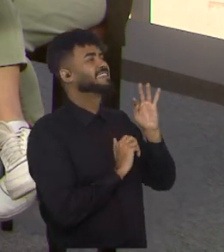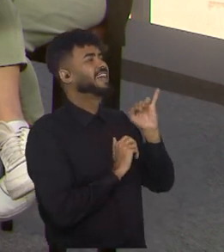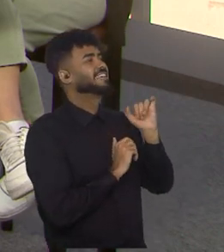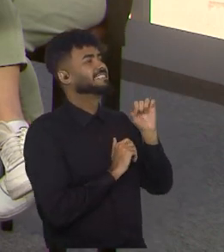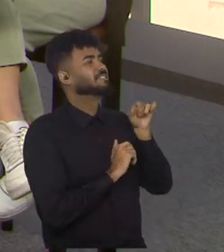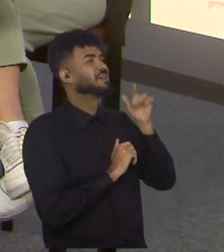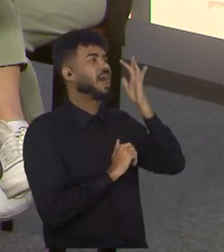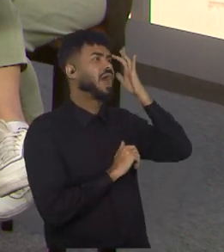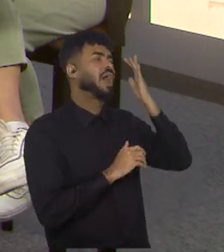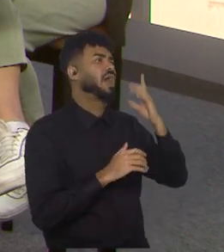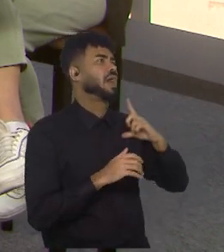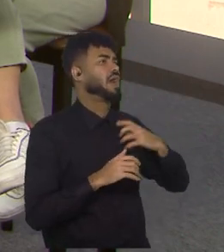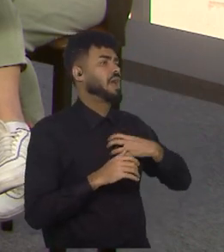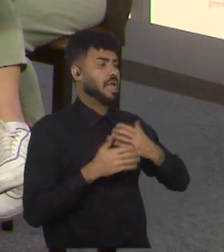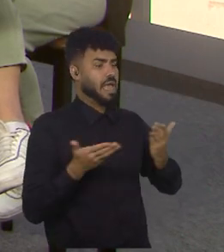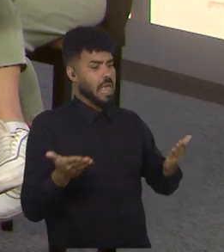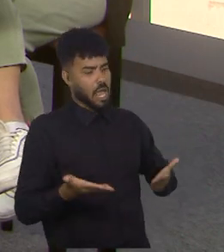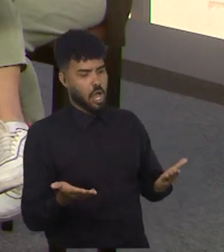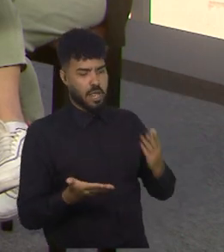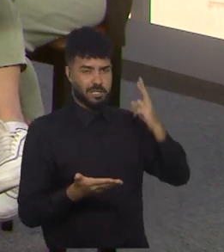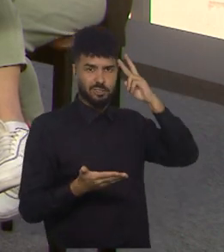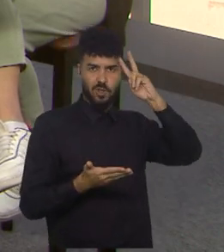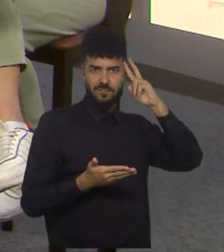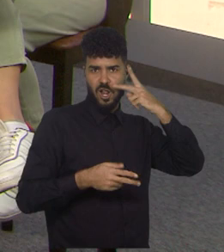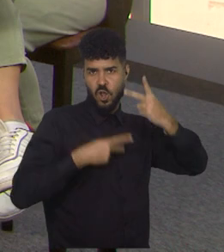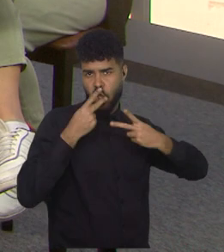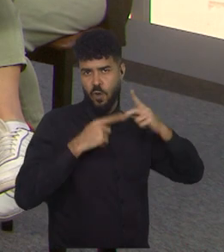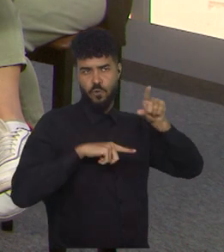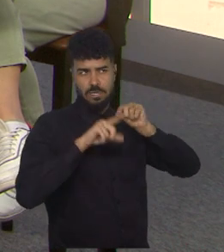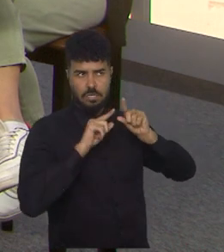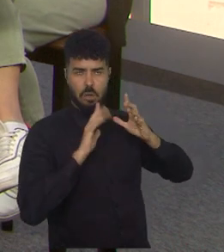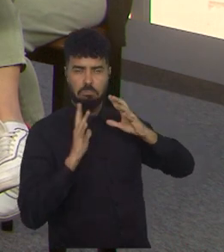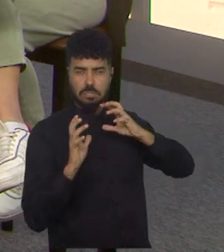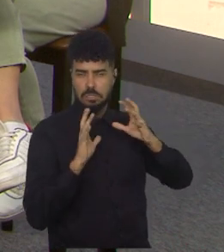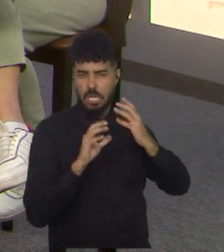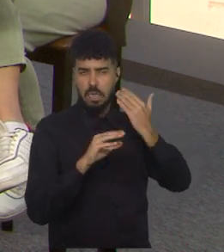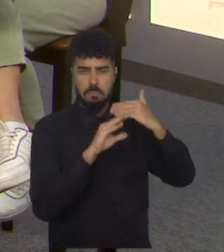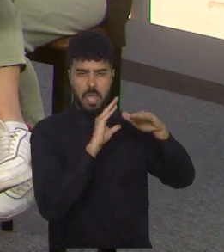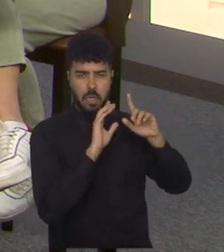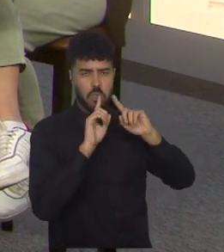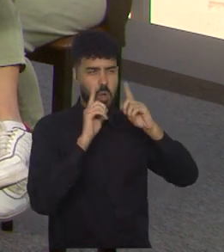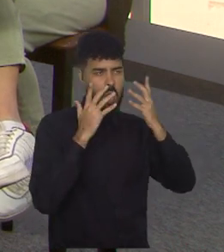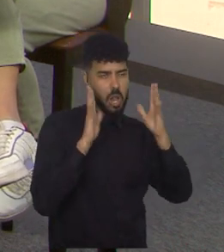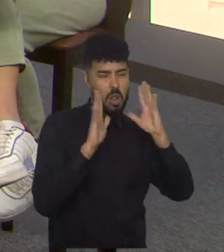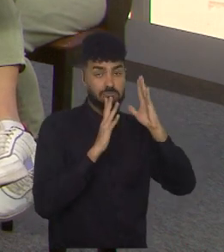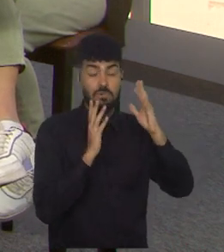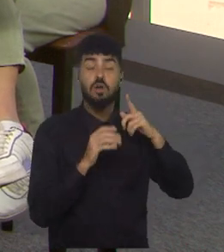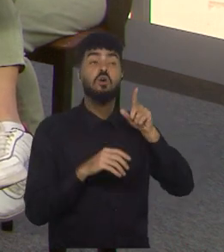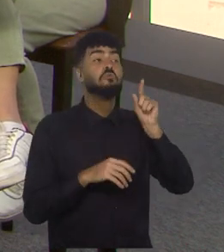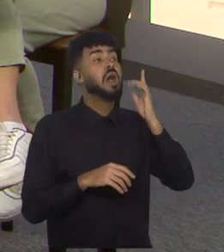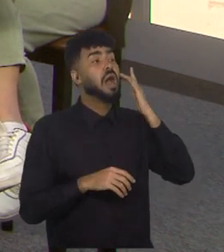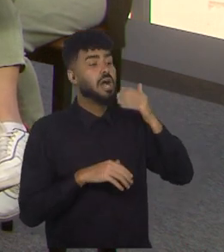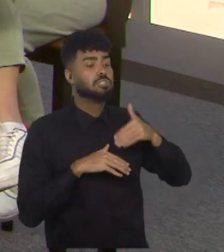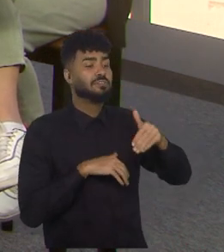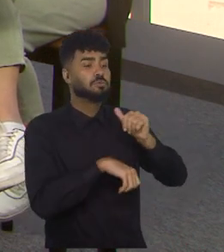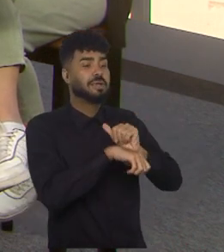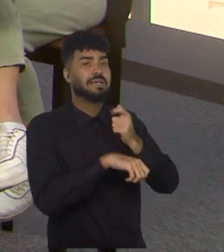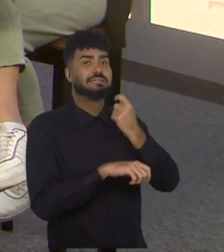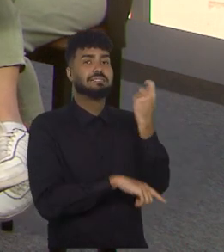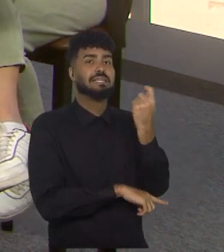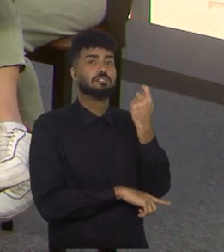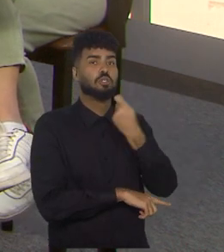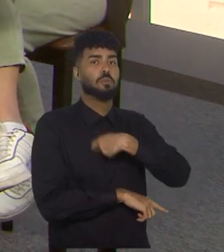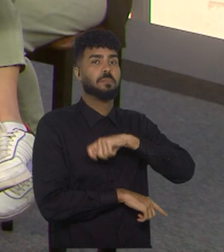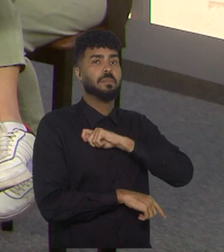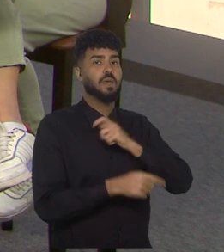para além dessa história toda da convocação? O a gente pode esperar da Espanha nessa Copa em